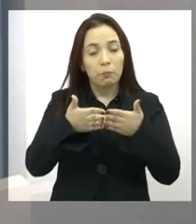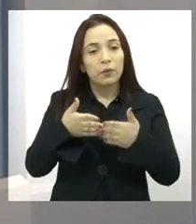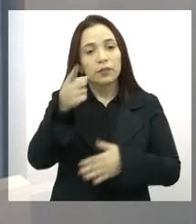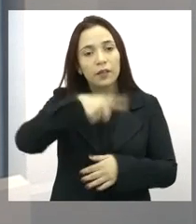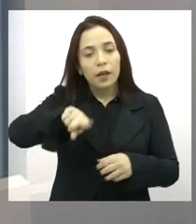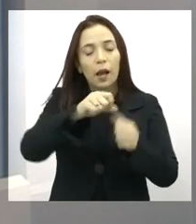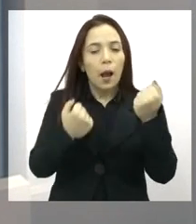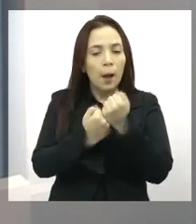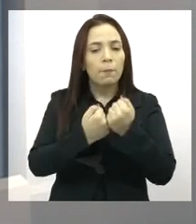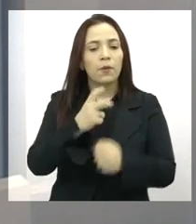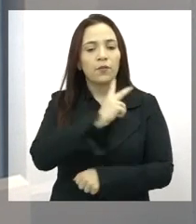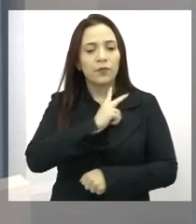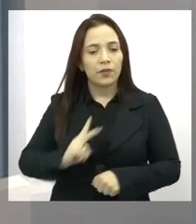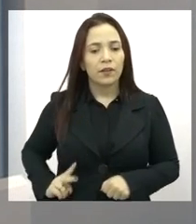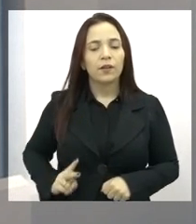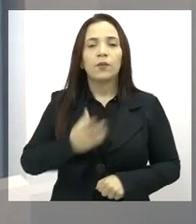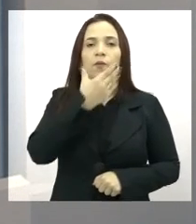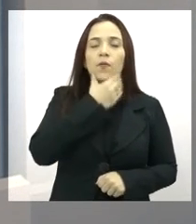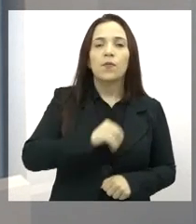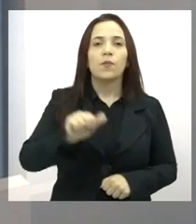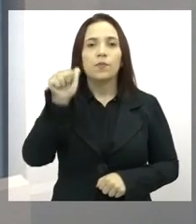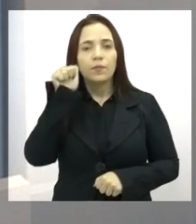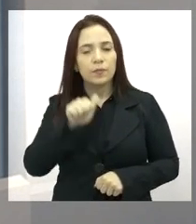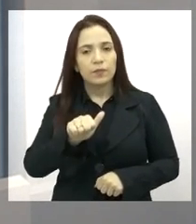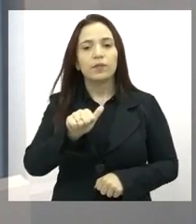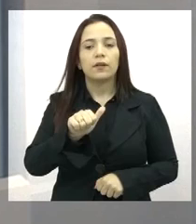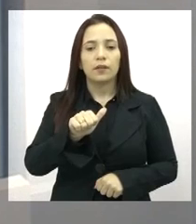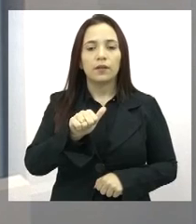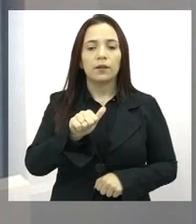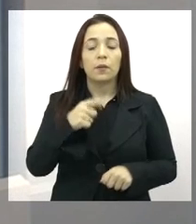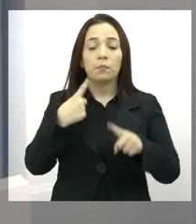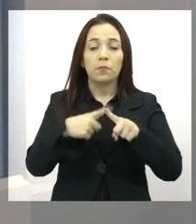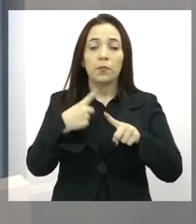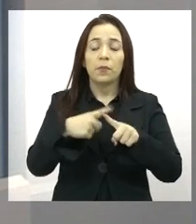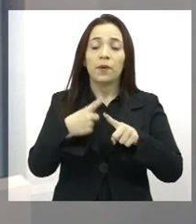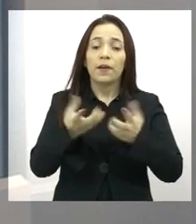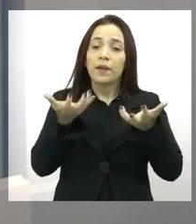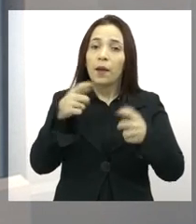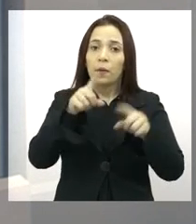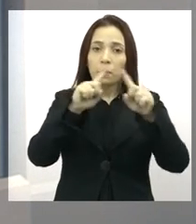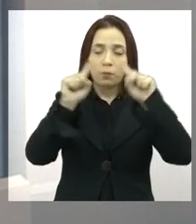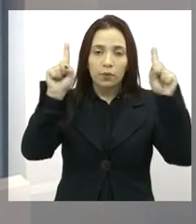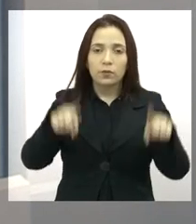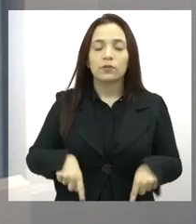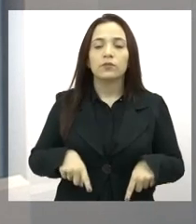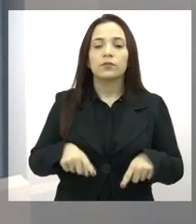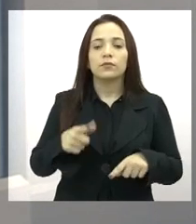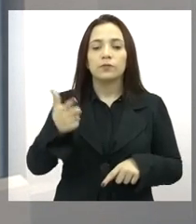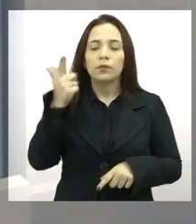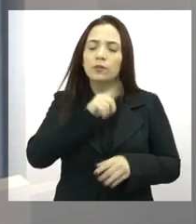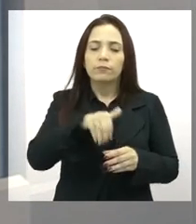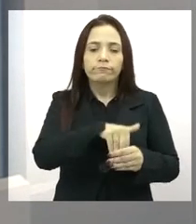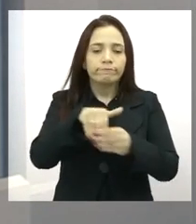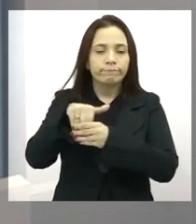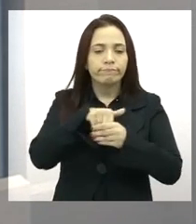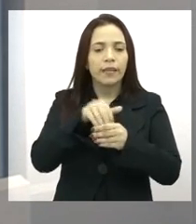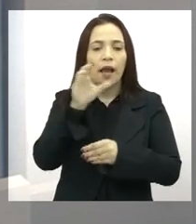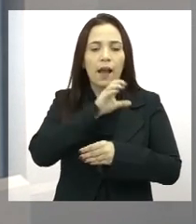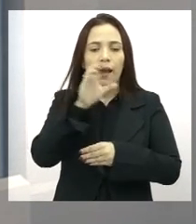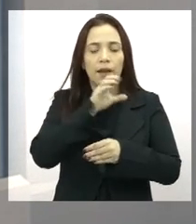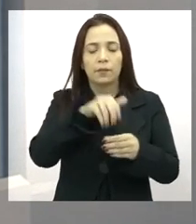apoio dos colegas e das colegas vereadoras, né, que esse projeto ele possa tramitar com a celeridade